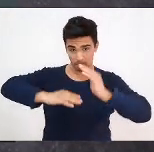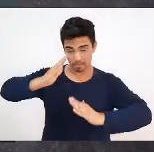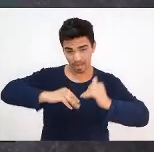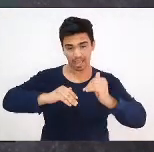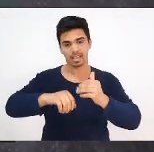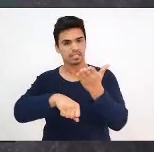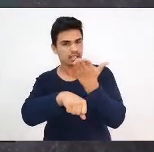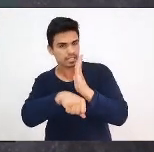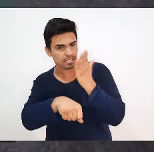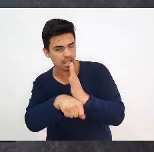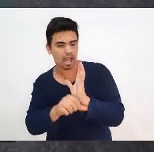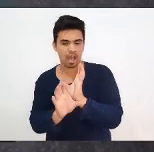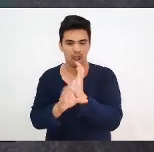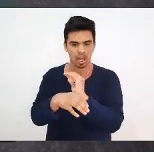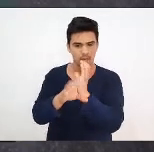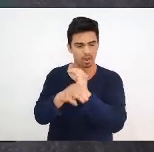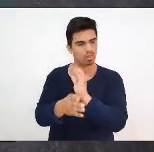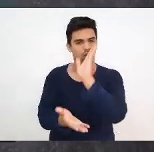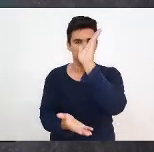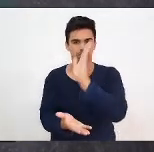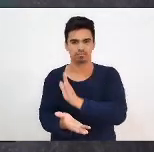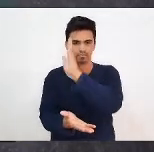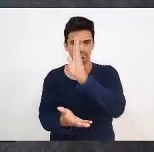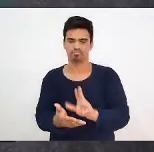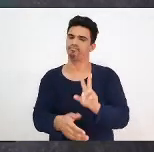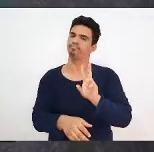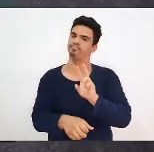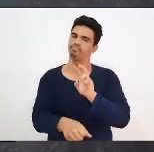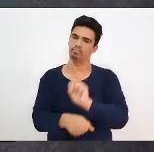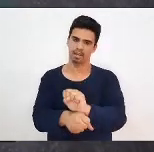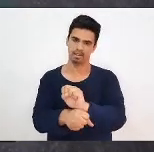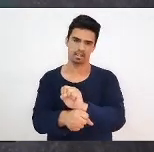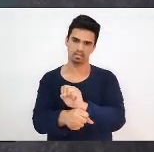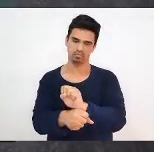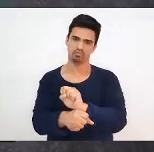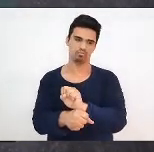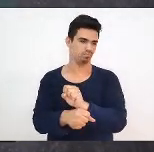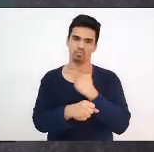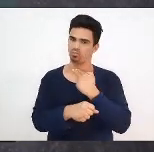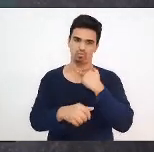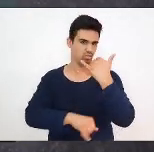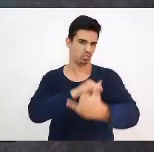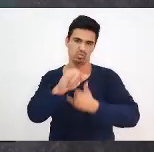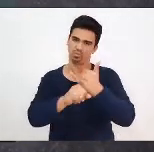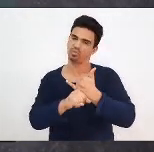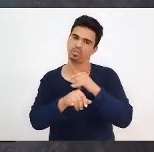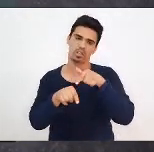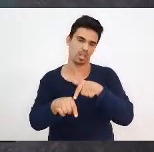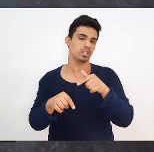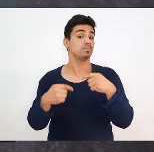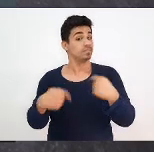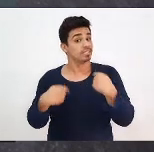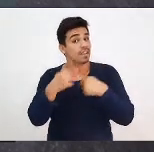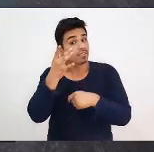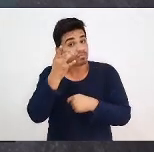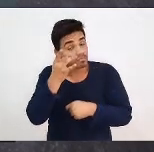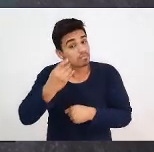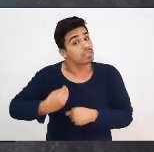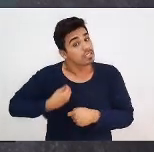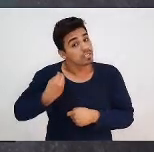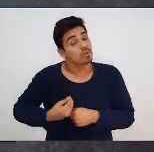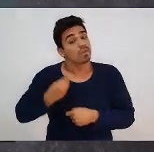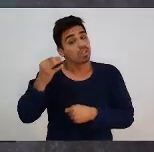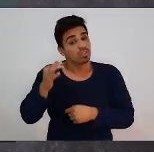estavam vetados em meios remotos e que, então, deveriam ser realizados posteriormente.